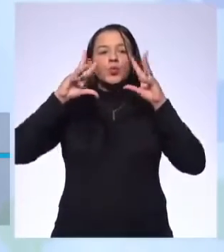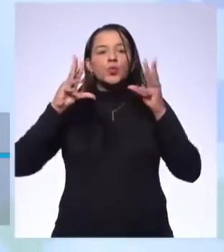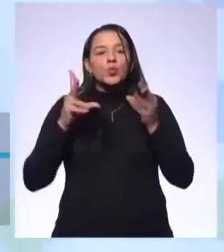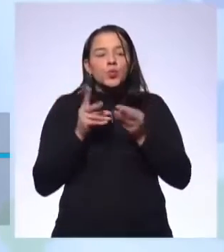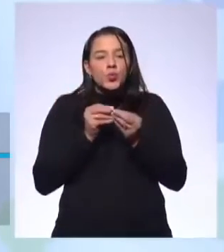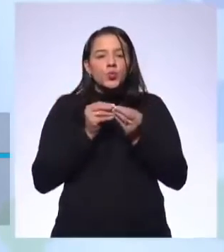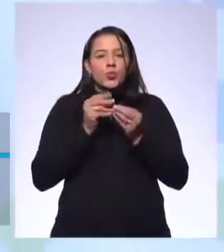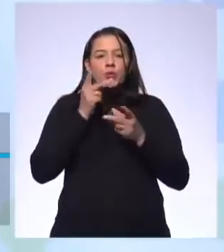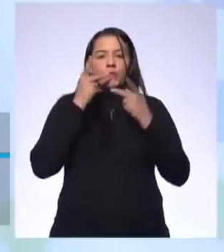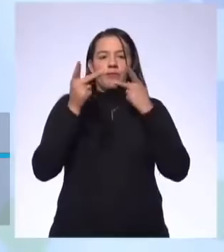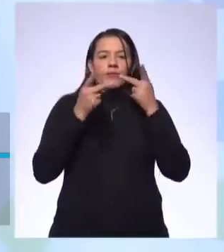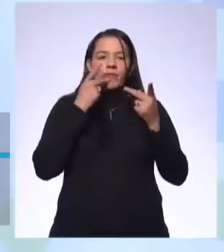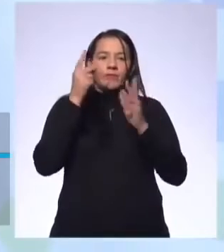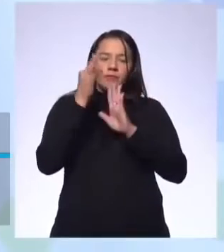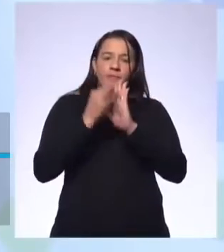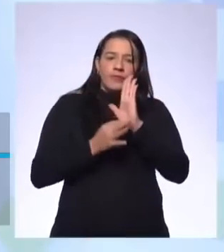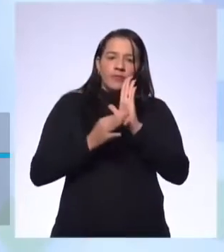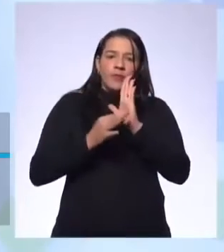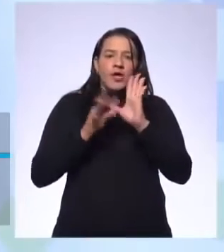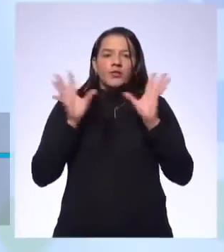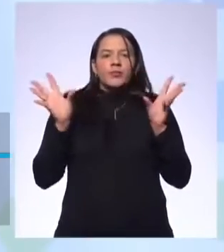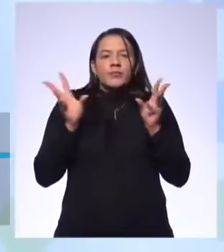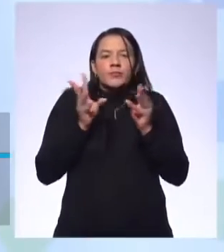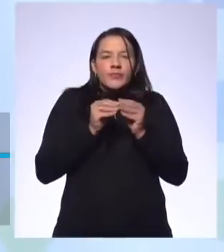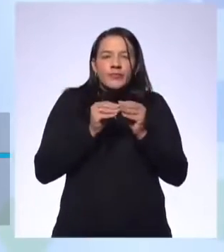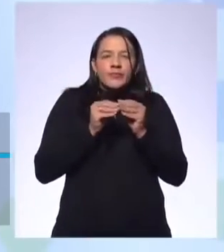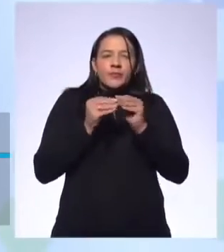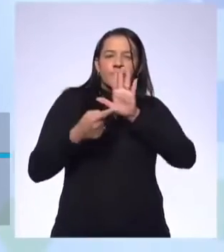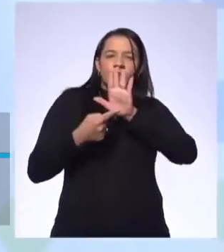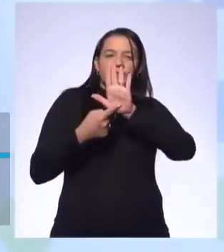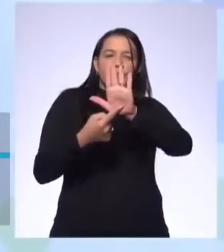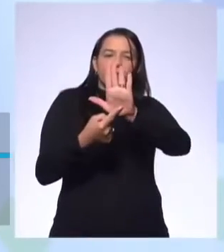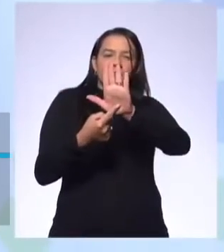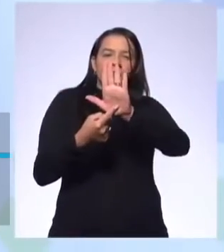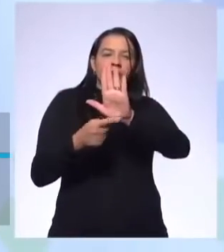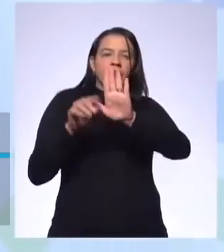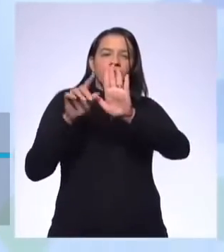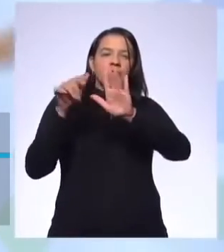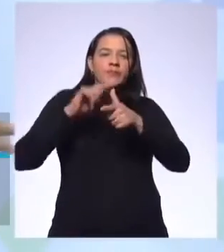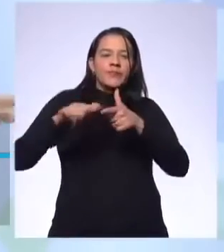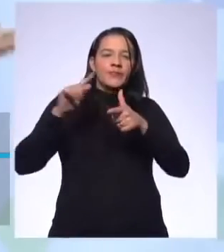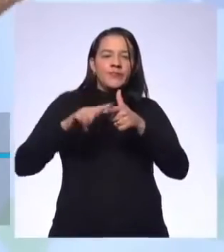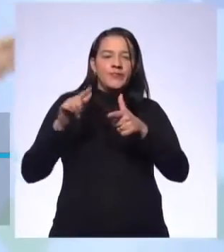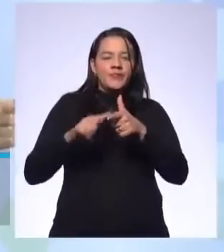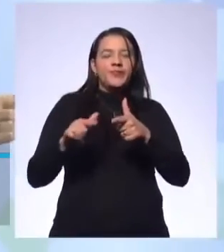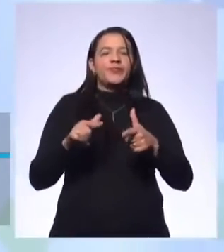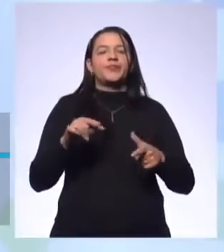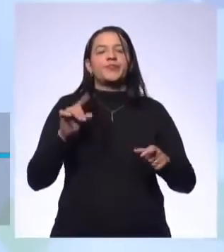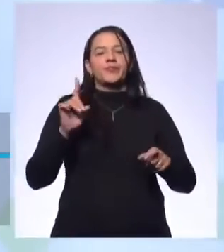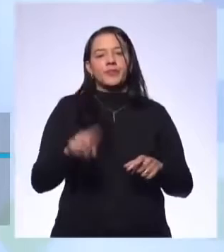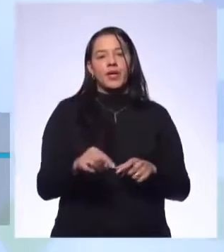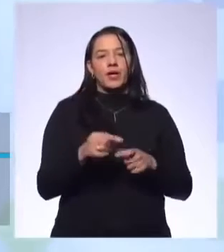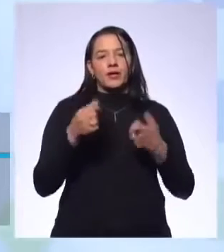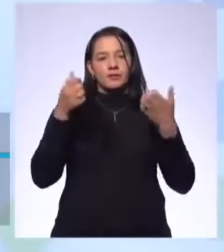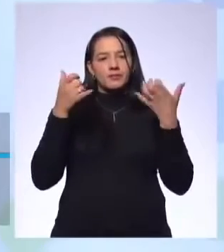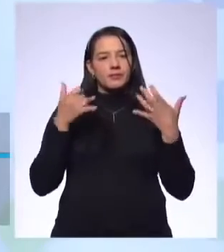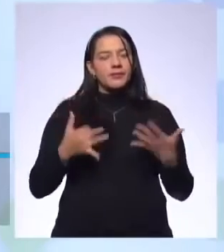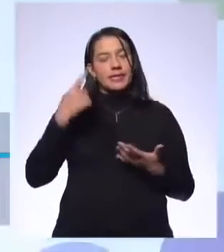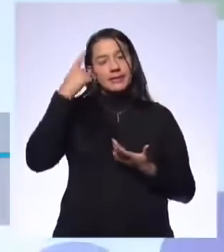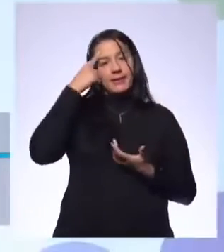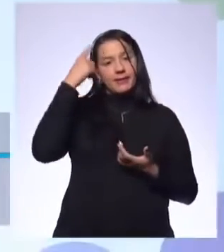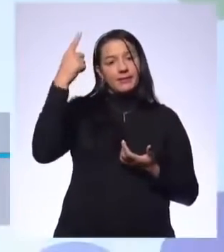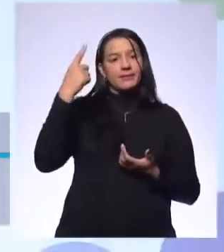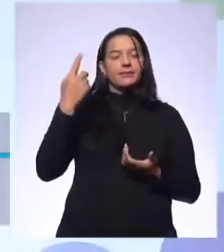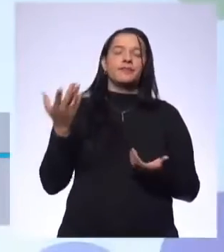planejamento do seu texto. Eu apresento ali o problema, a questão polêmica, como a Tatiana diz. ideia,